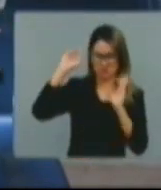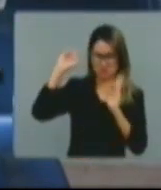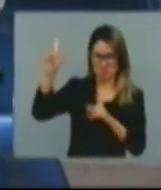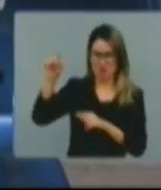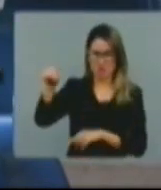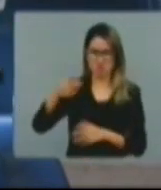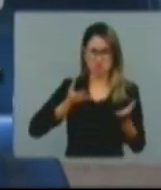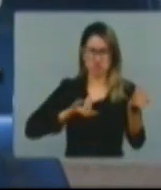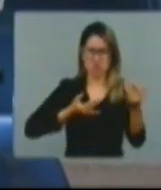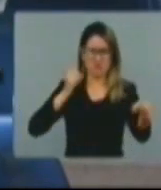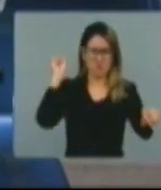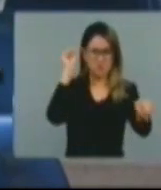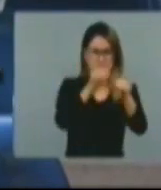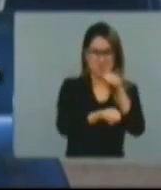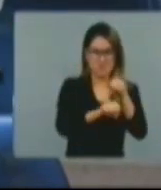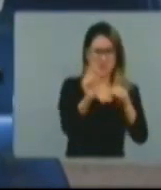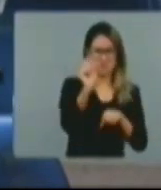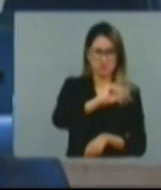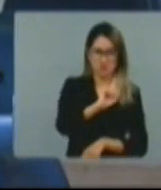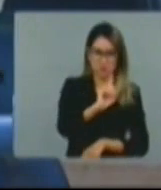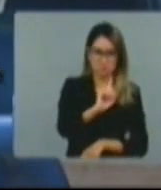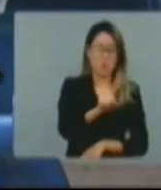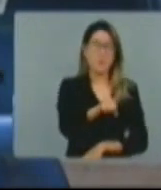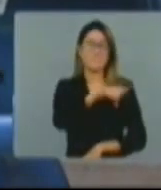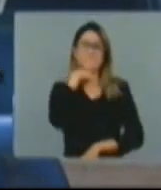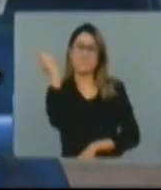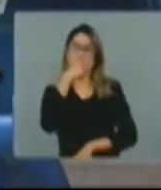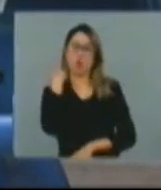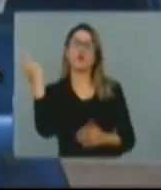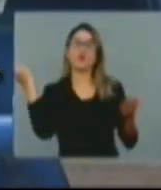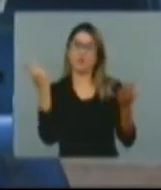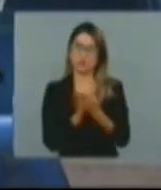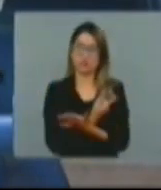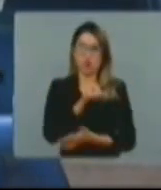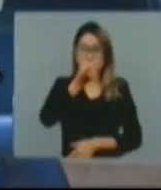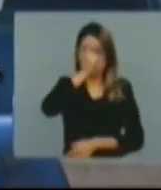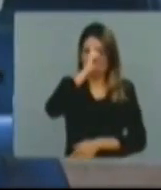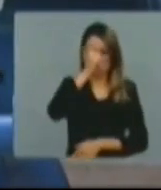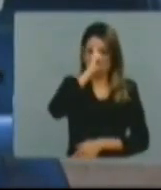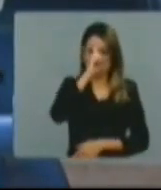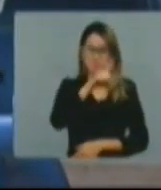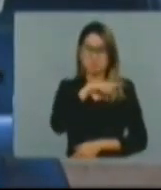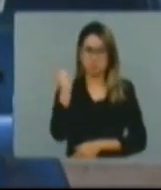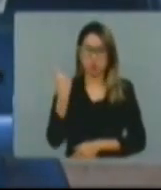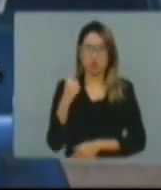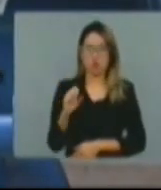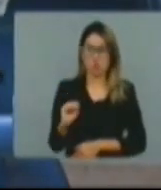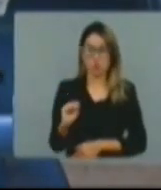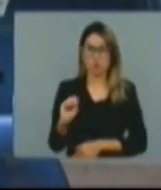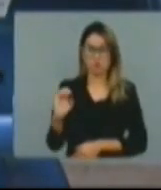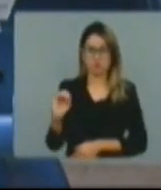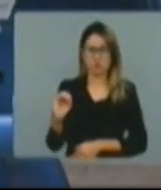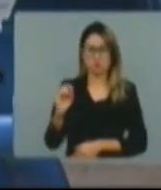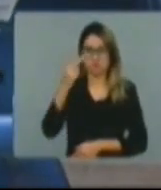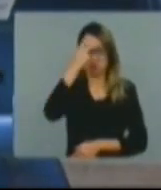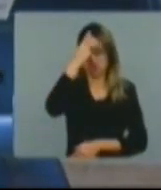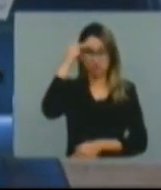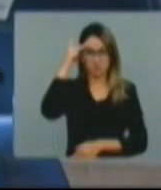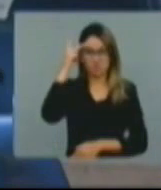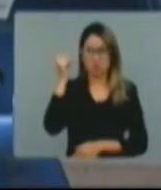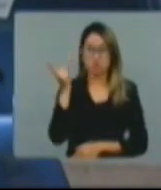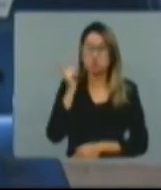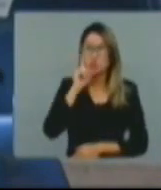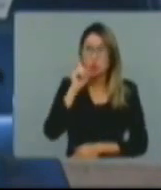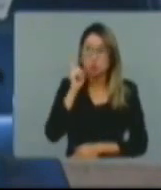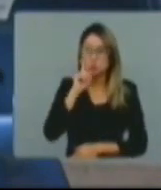não mata mais e sim morre mais. Todo dia são assassinados 80 pessoas todo dia